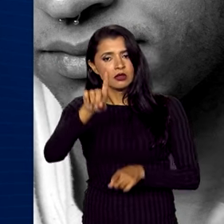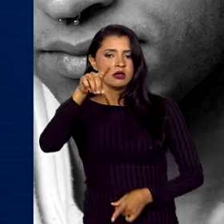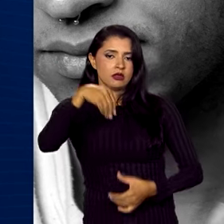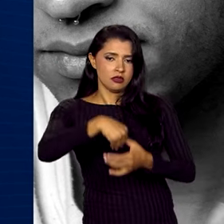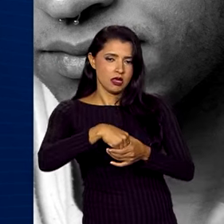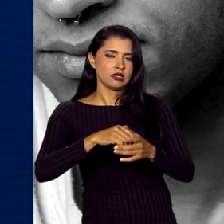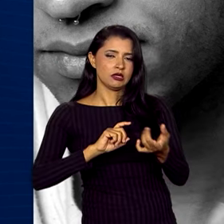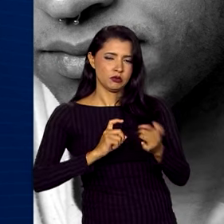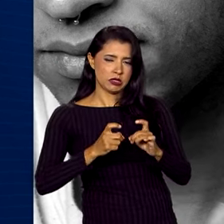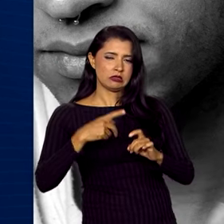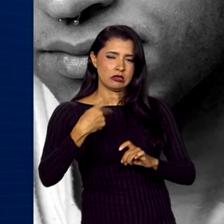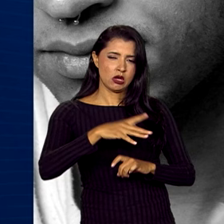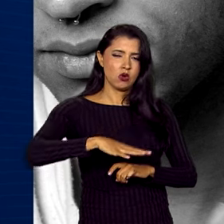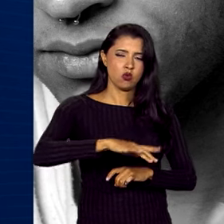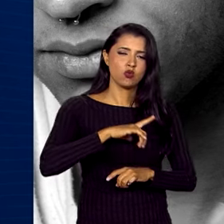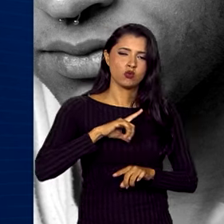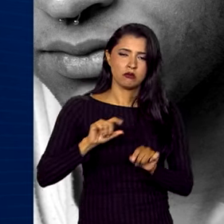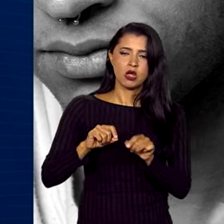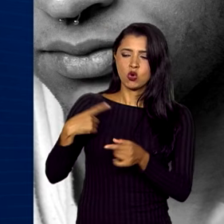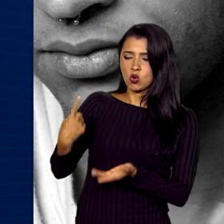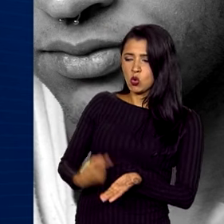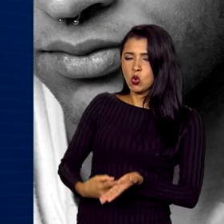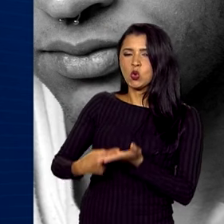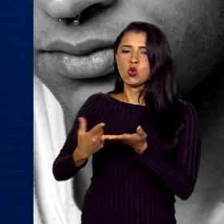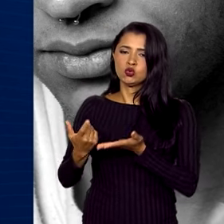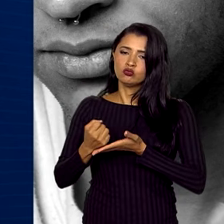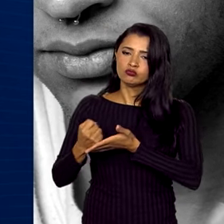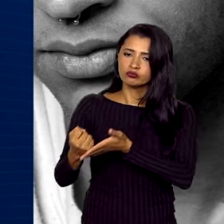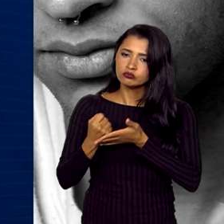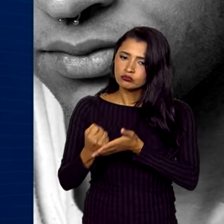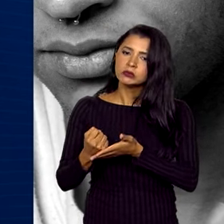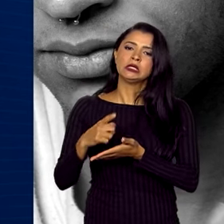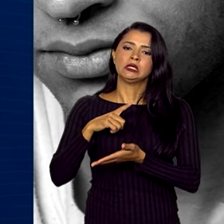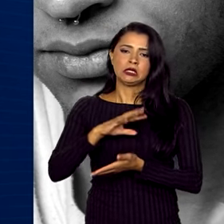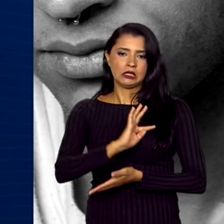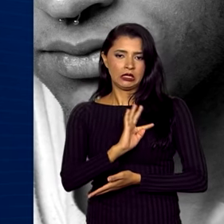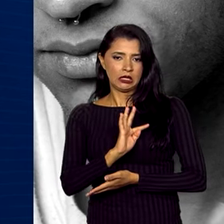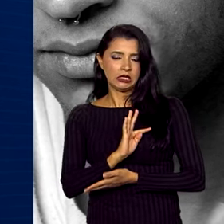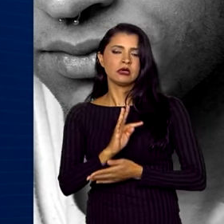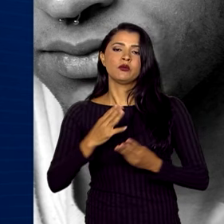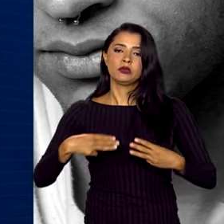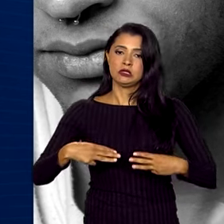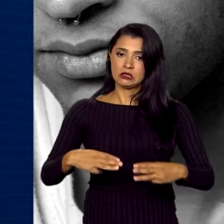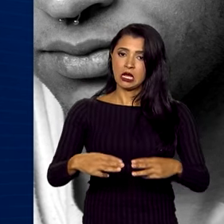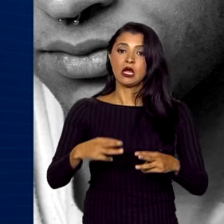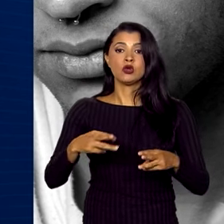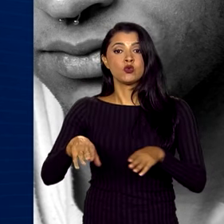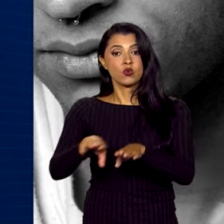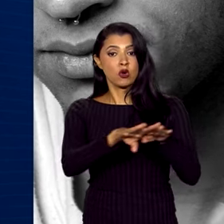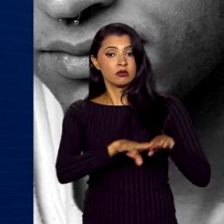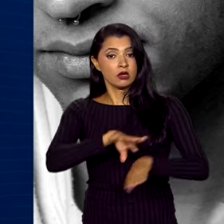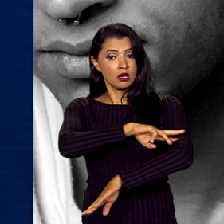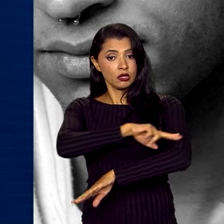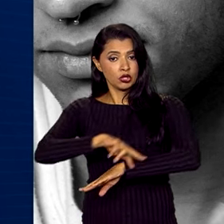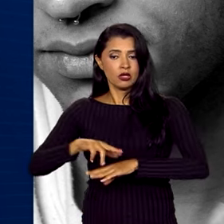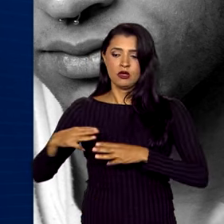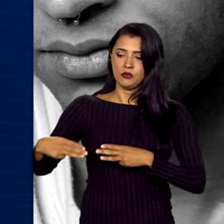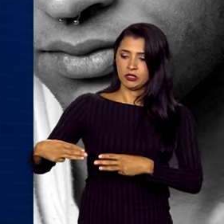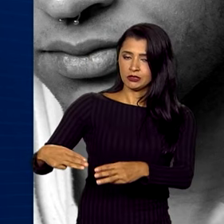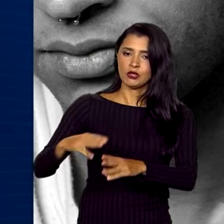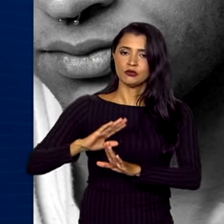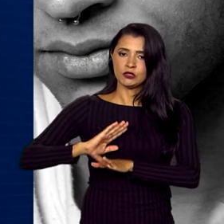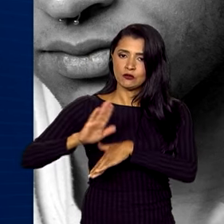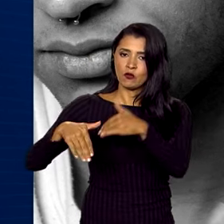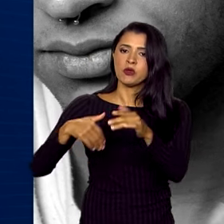administração pública, um acordo de cooperação técnica entre o Ministério da Igualdade Racial e o Ministério do Desenvolvimento